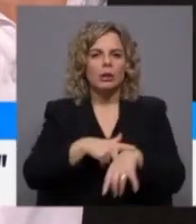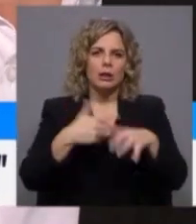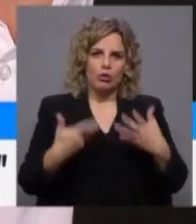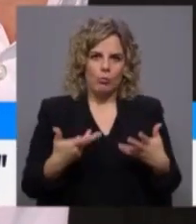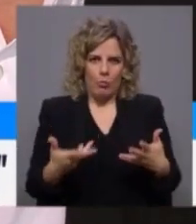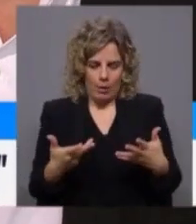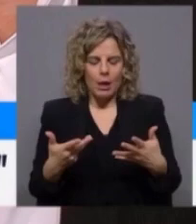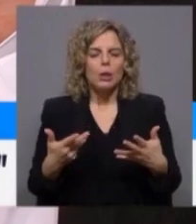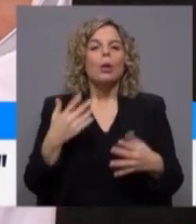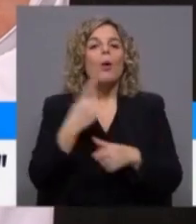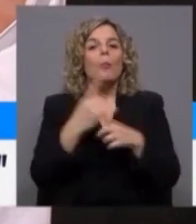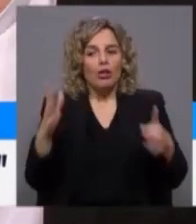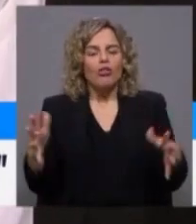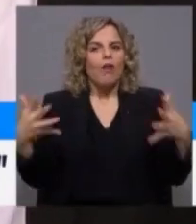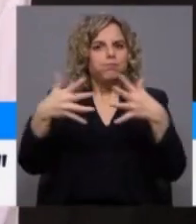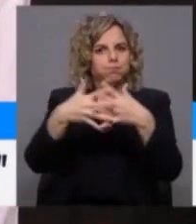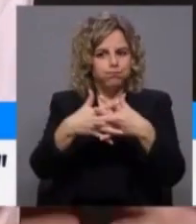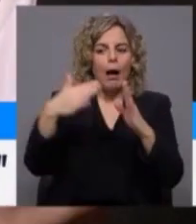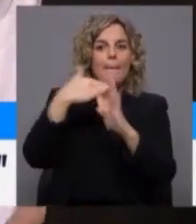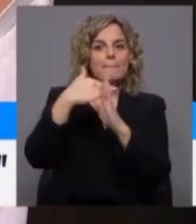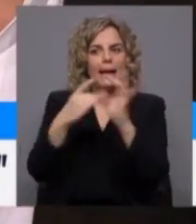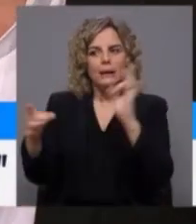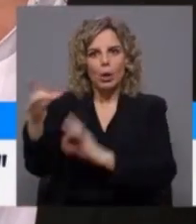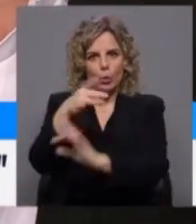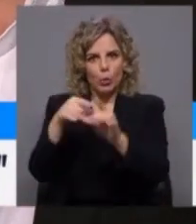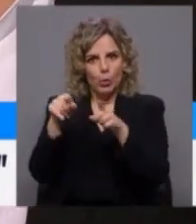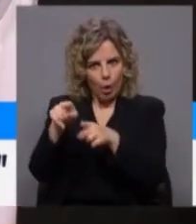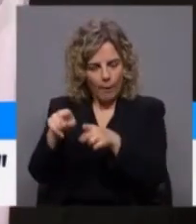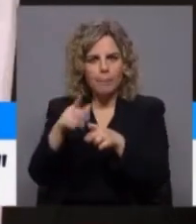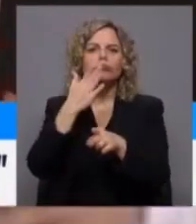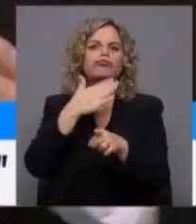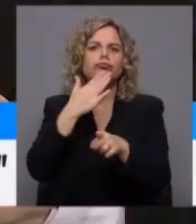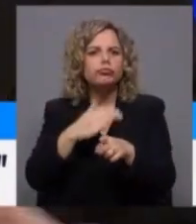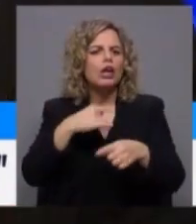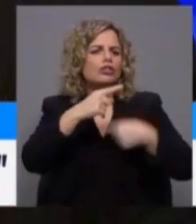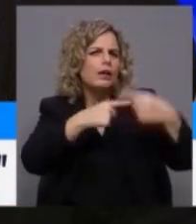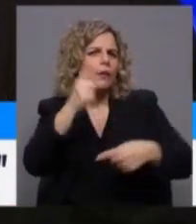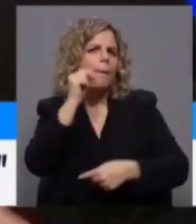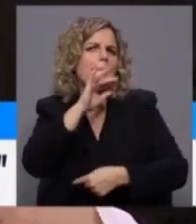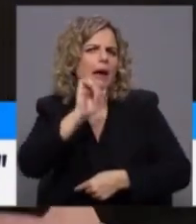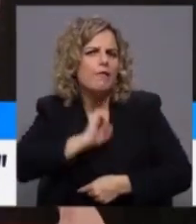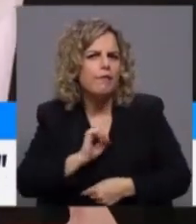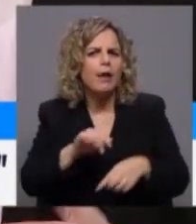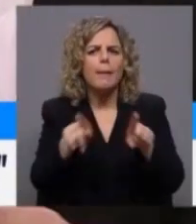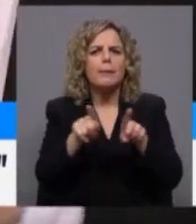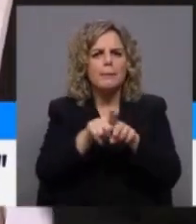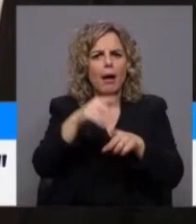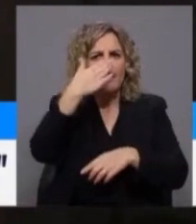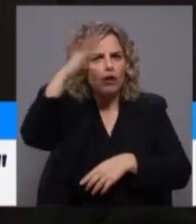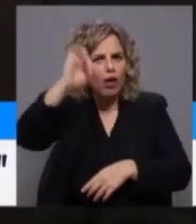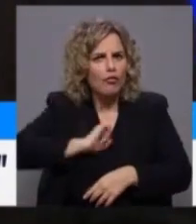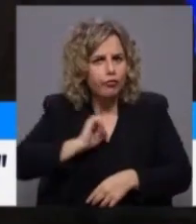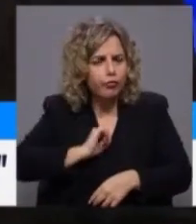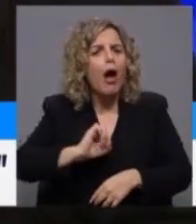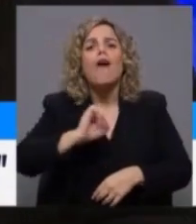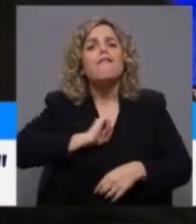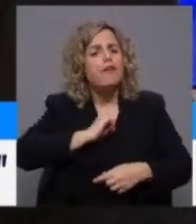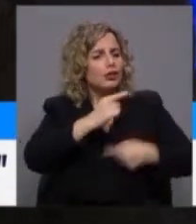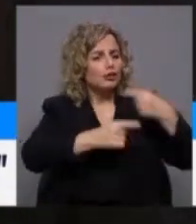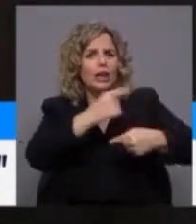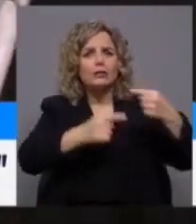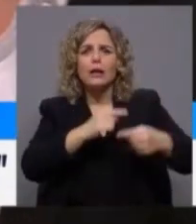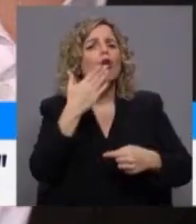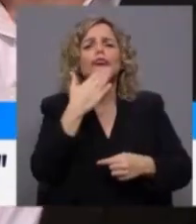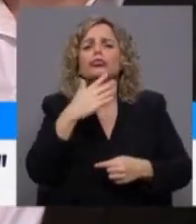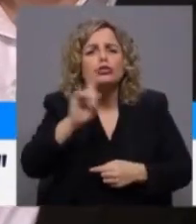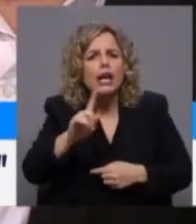depois desta convergência com a média da União Europeia, ter sido suficiente para a geração dos meus pais, para a geração dos meus irmãos mais velhos, até a minha, não é suficiente para a geração dos meus